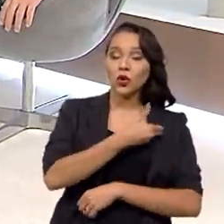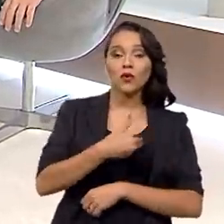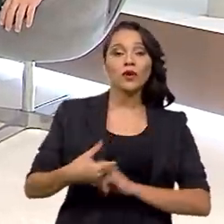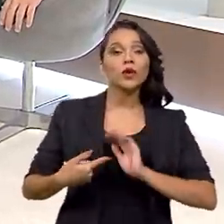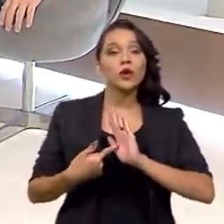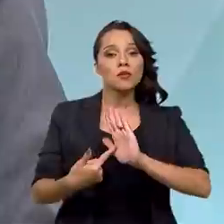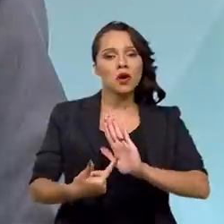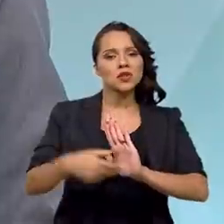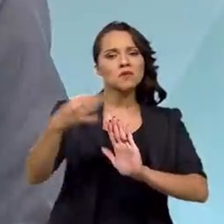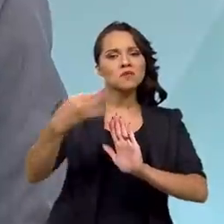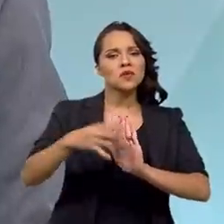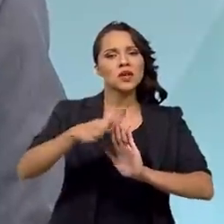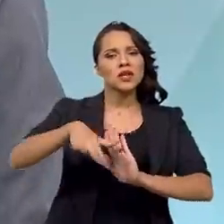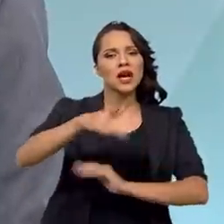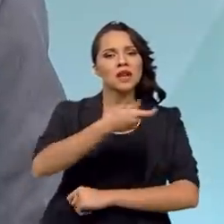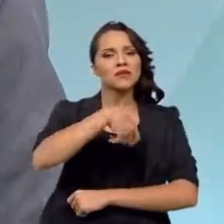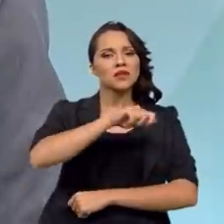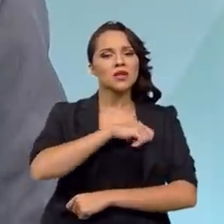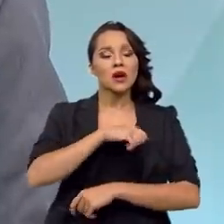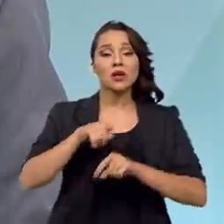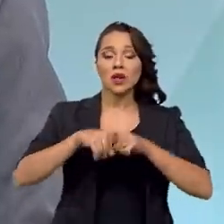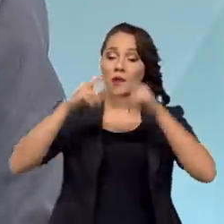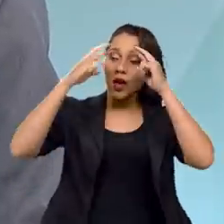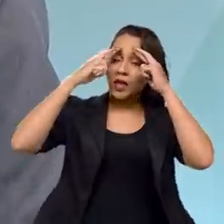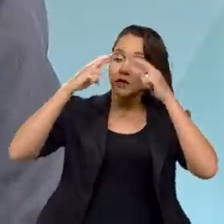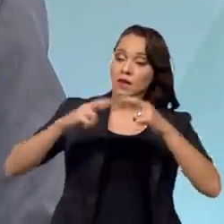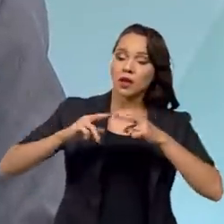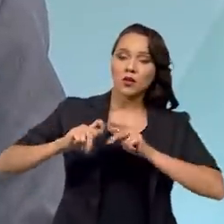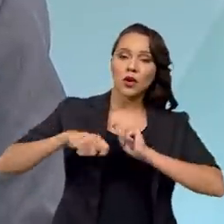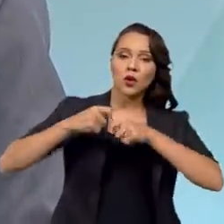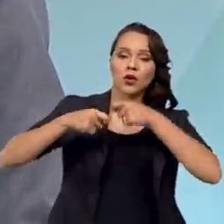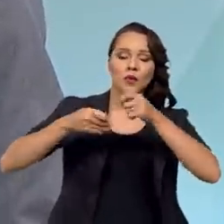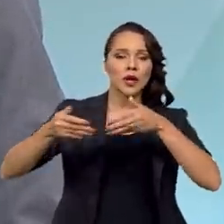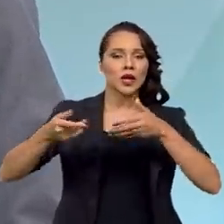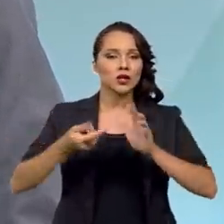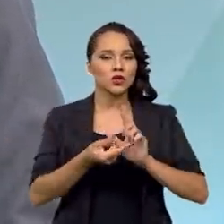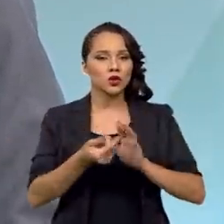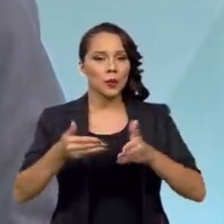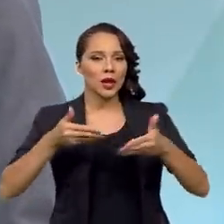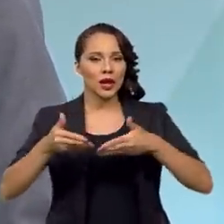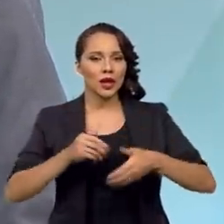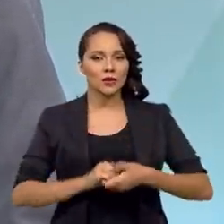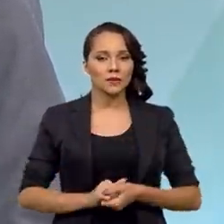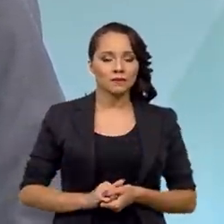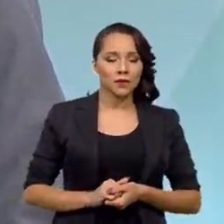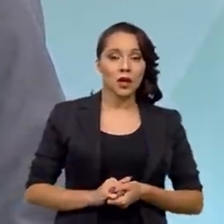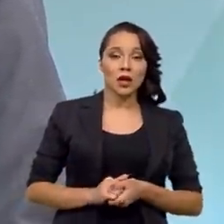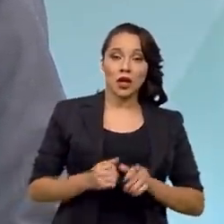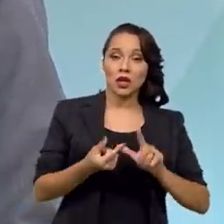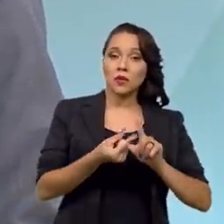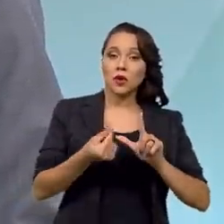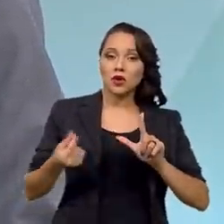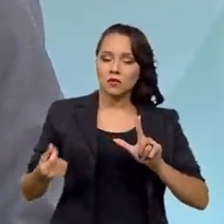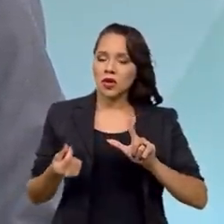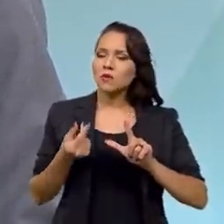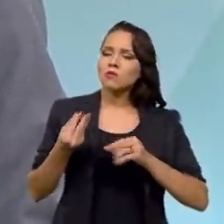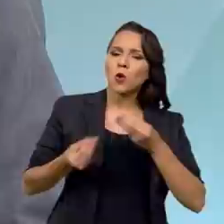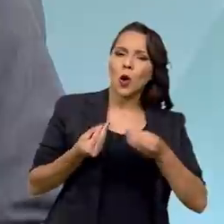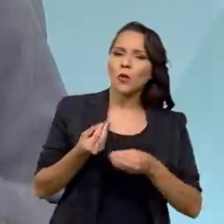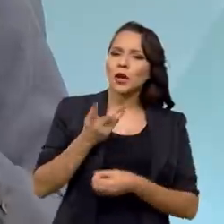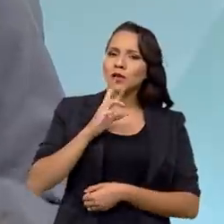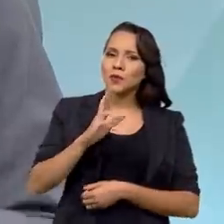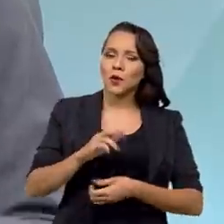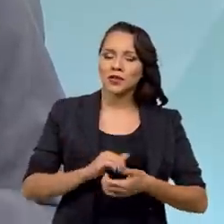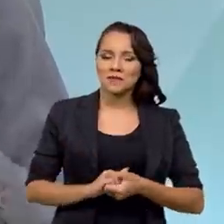consolidação fiscal e respeito a uma economia de mercado. E o mercado tem dito. E como é que o mercado responde?